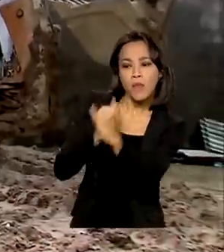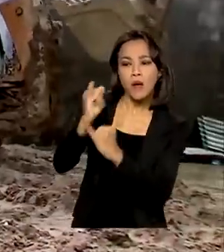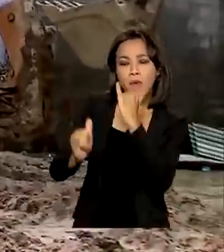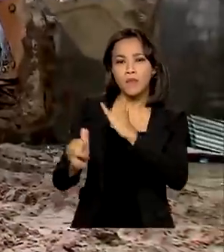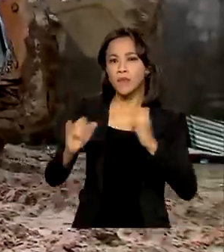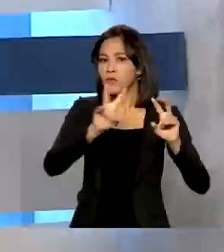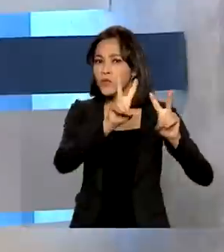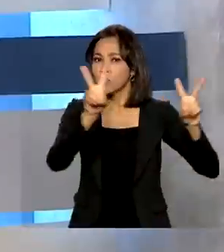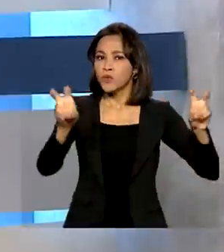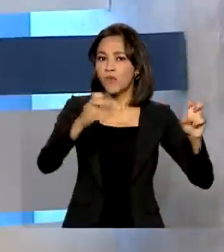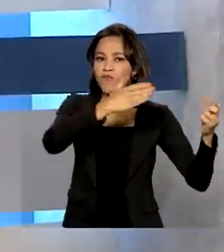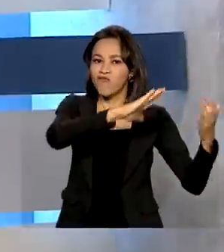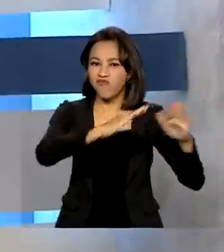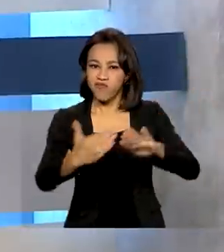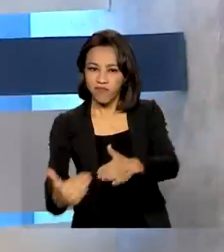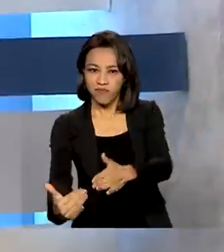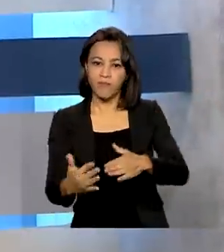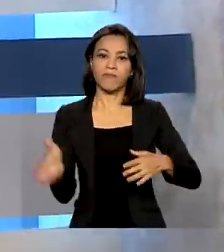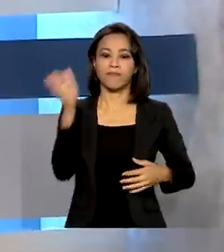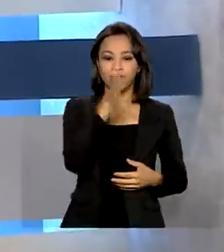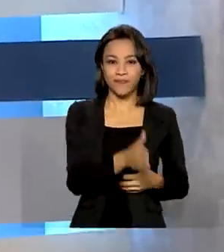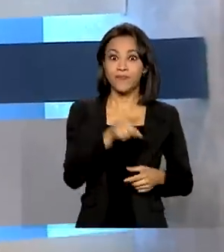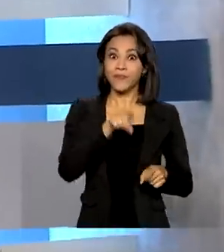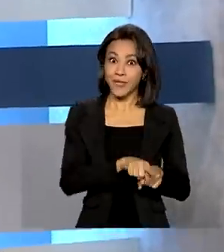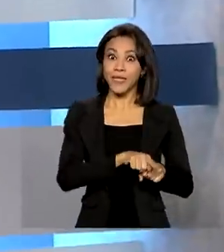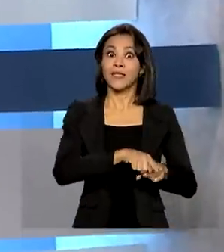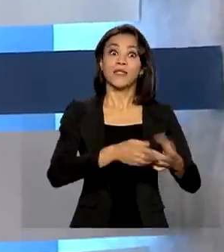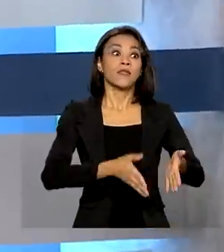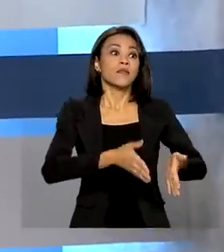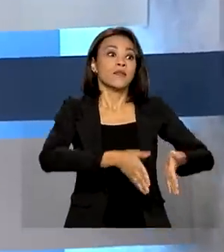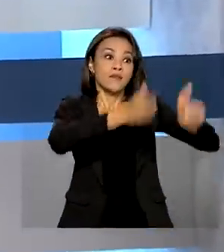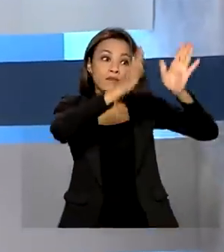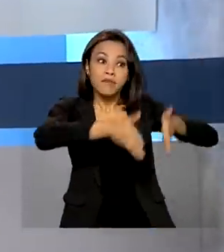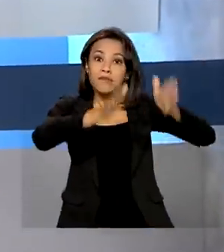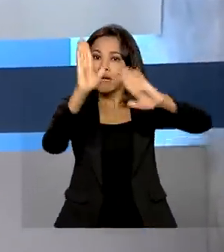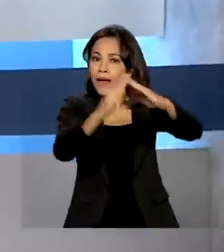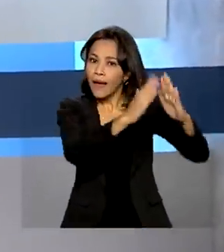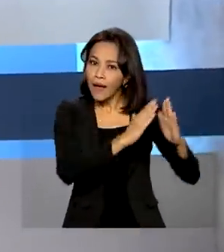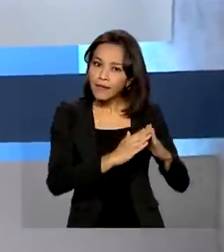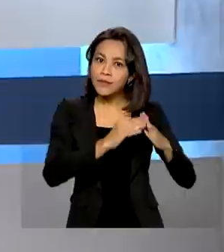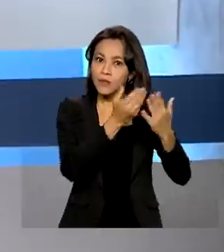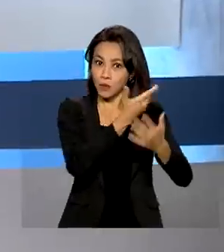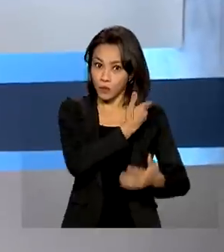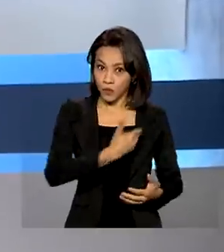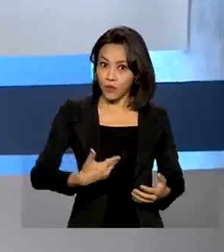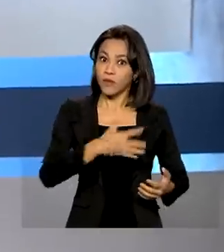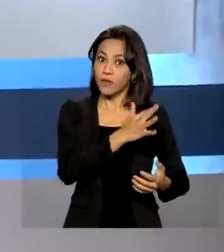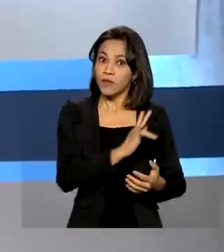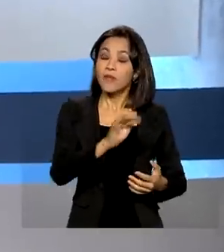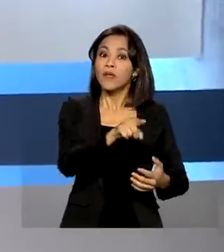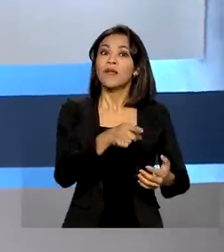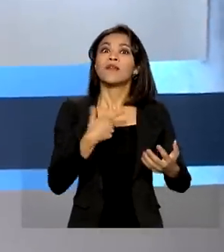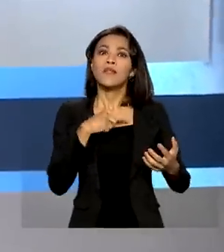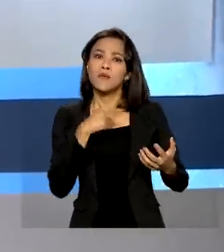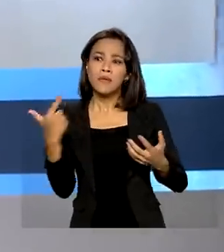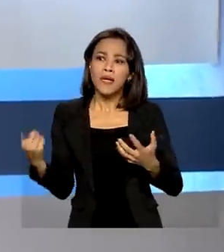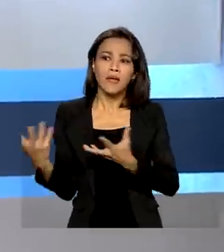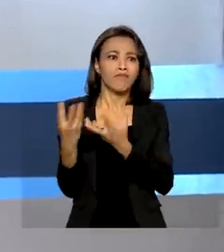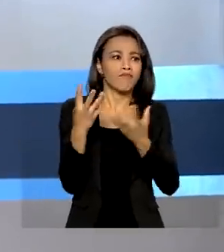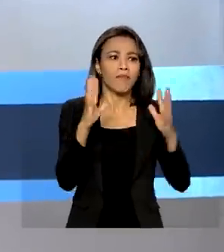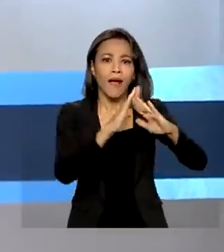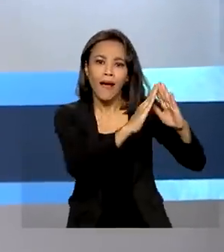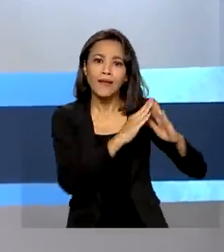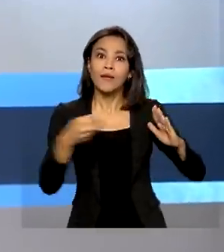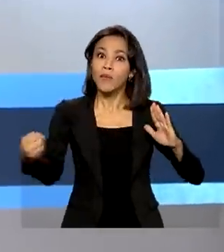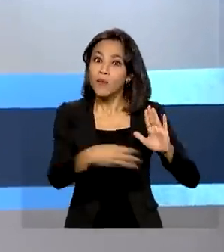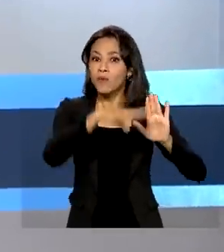naturais. Imóveis públicos desocupados para quem não tem moradia. É o programa Aproxima, nova modalidade